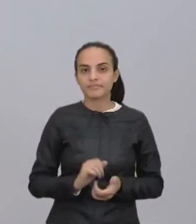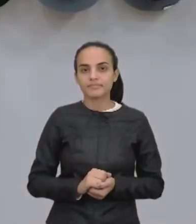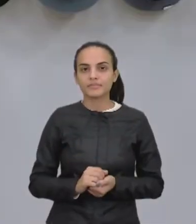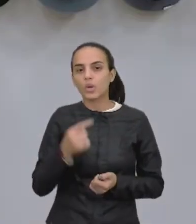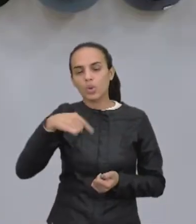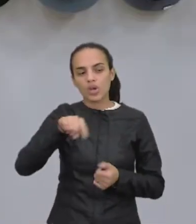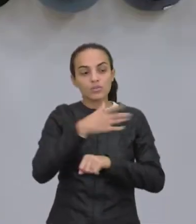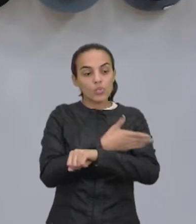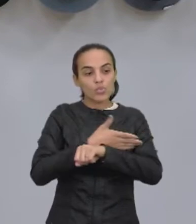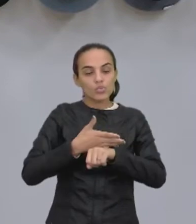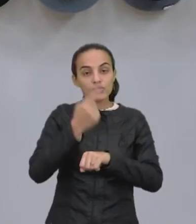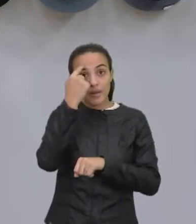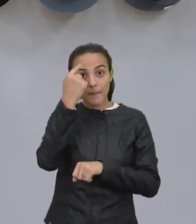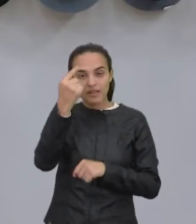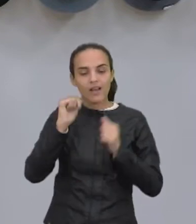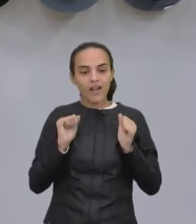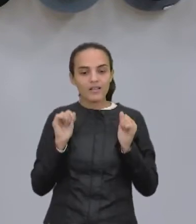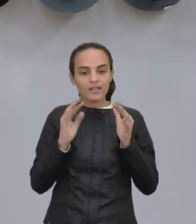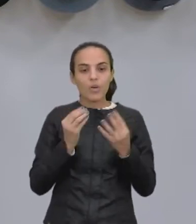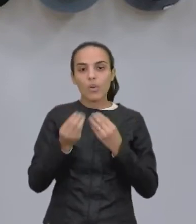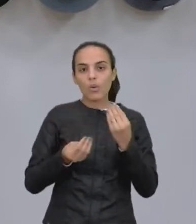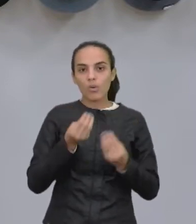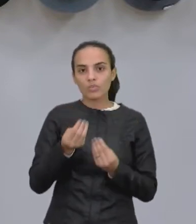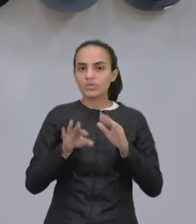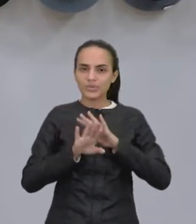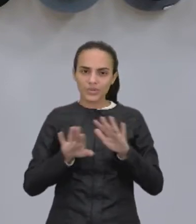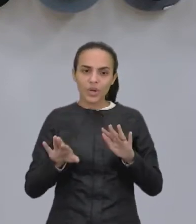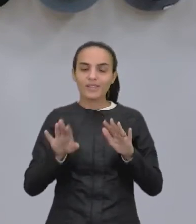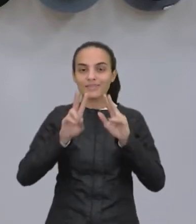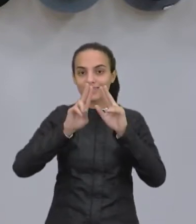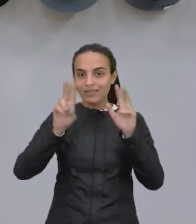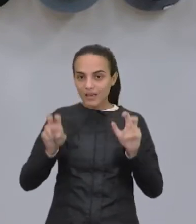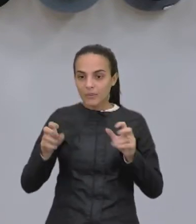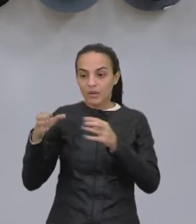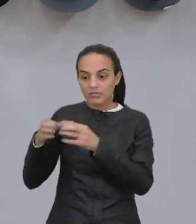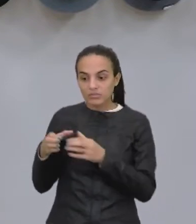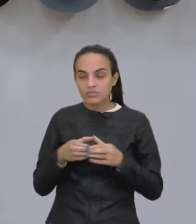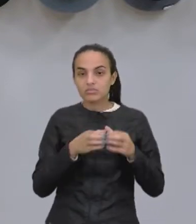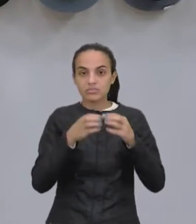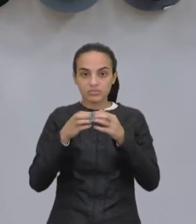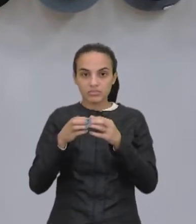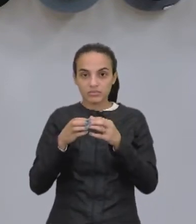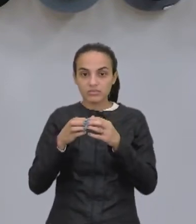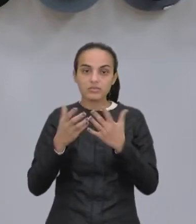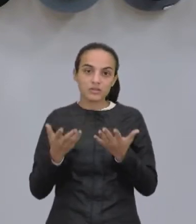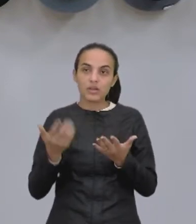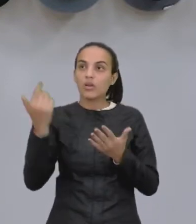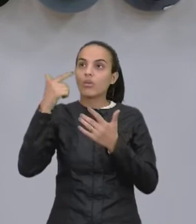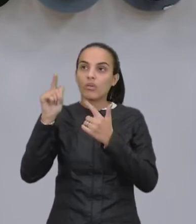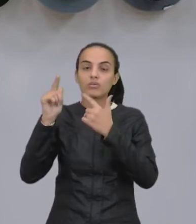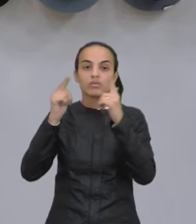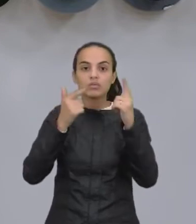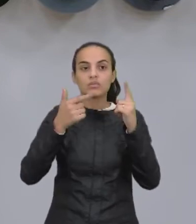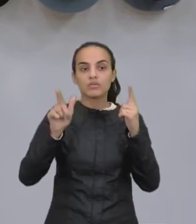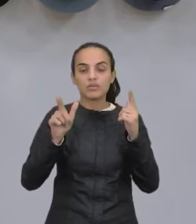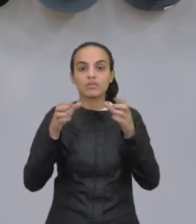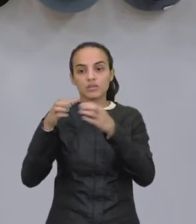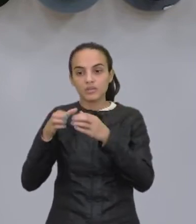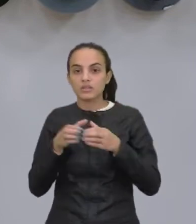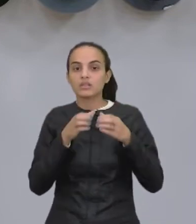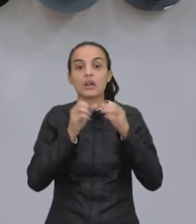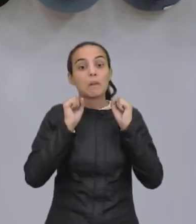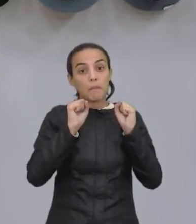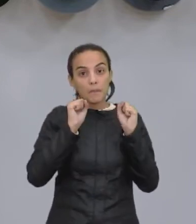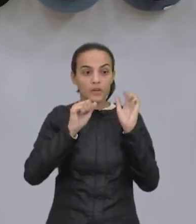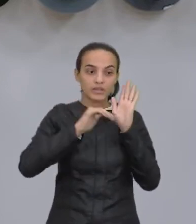a gente costuma pensar nesse tipo de ação como só questões governamentais, né, sendo que outras fundações, organizações